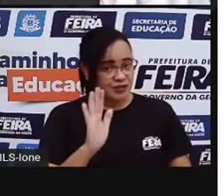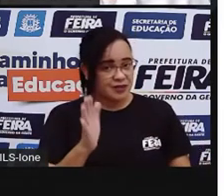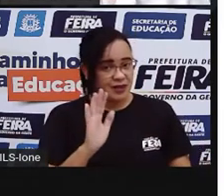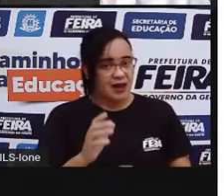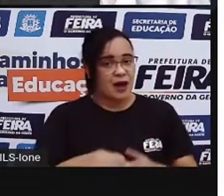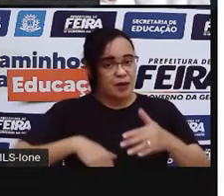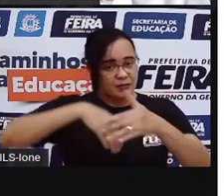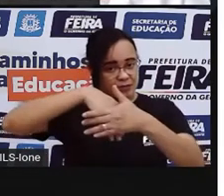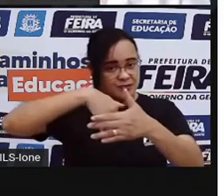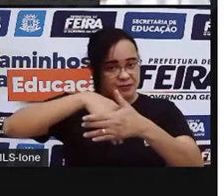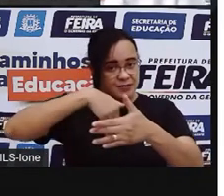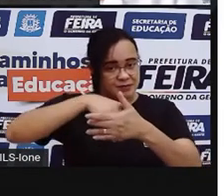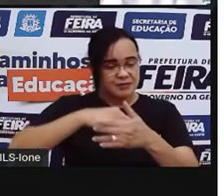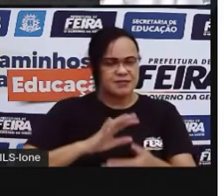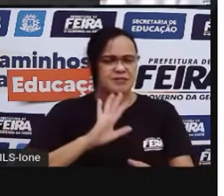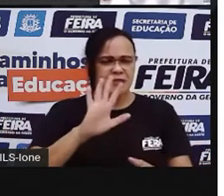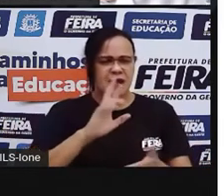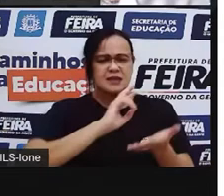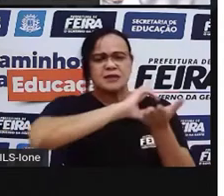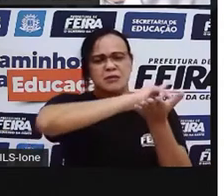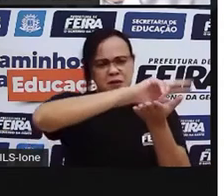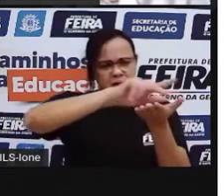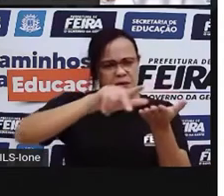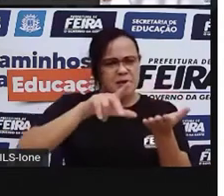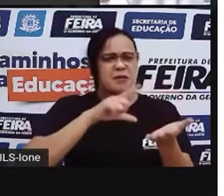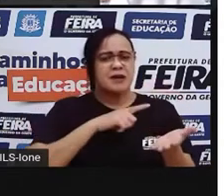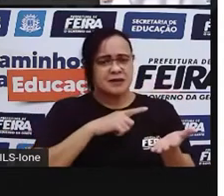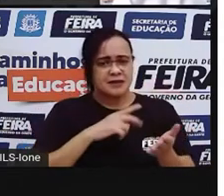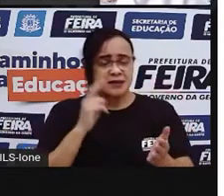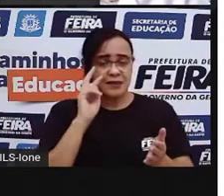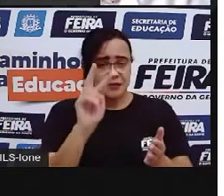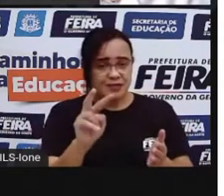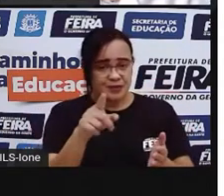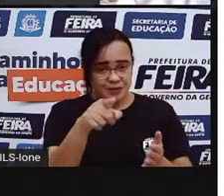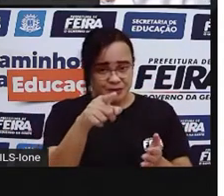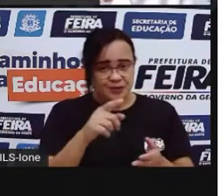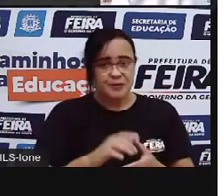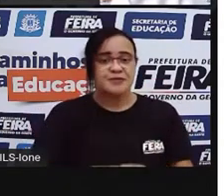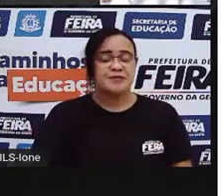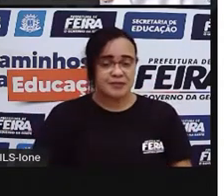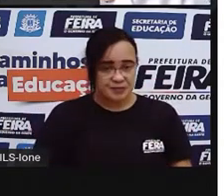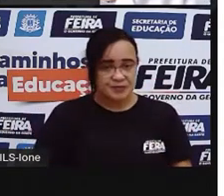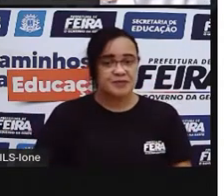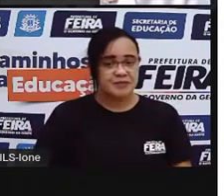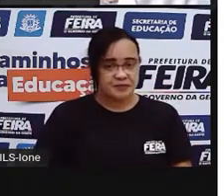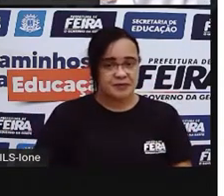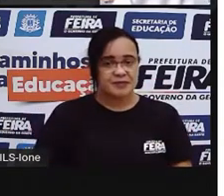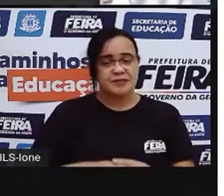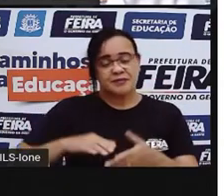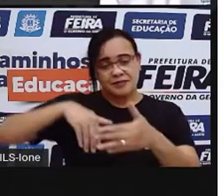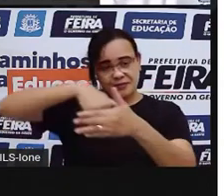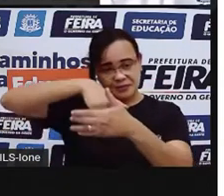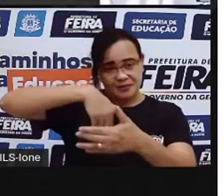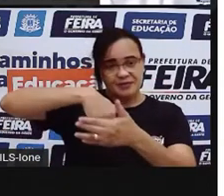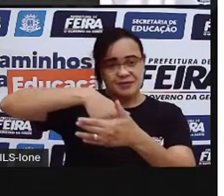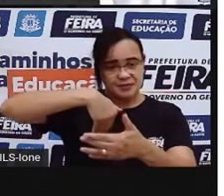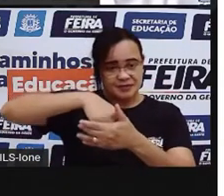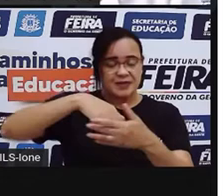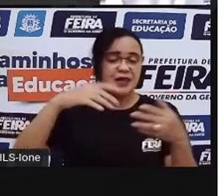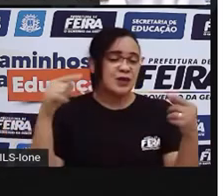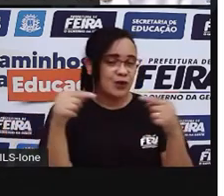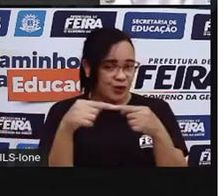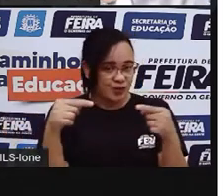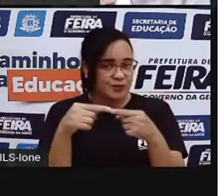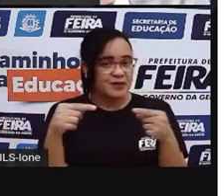Vamos ver outros? Então tem aqui o golzinho, né? Que não deixa de ser o futebol, porque afinal de contas que a gente joga é o